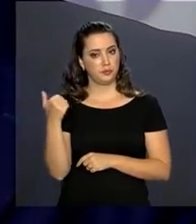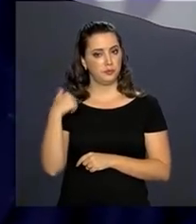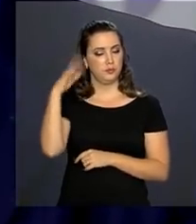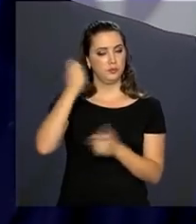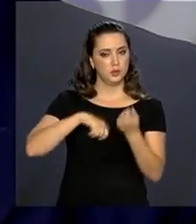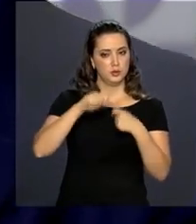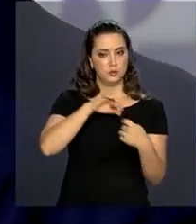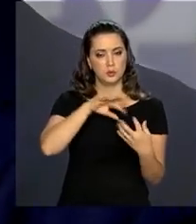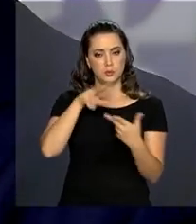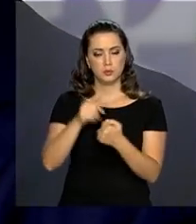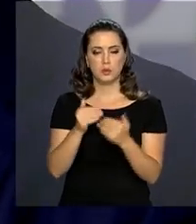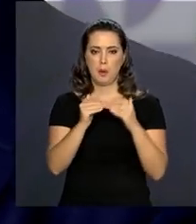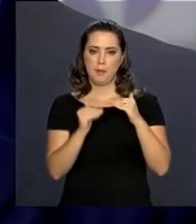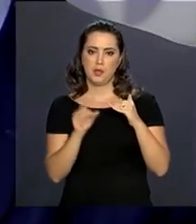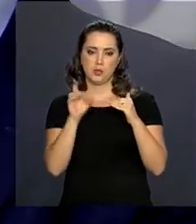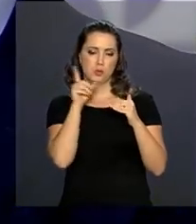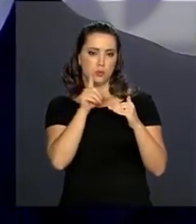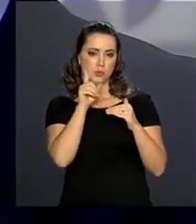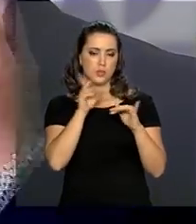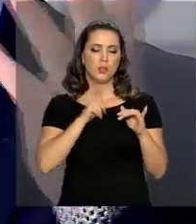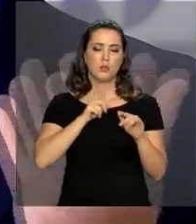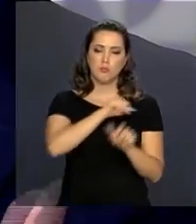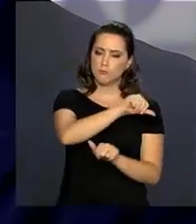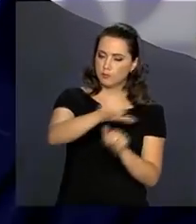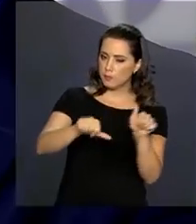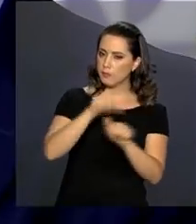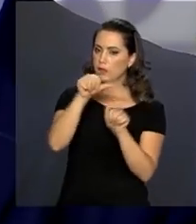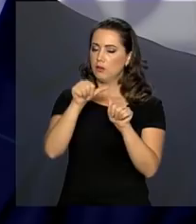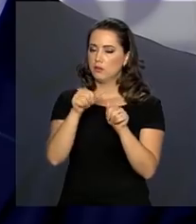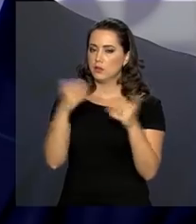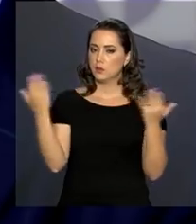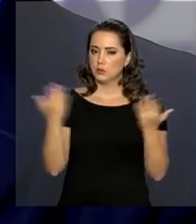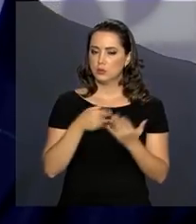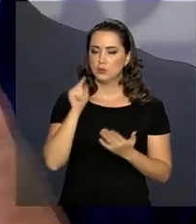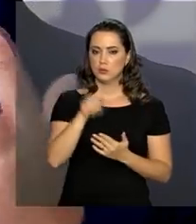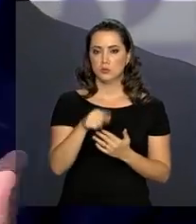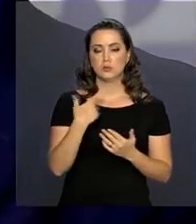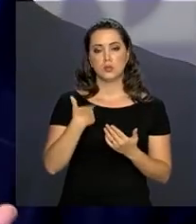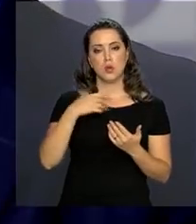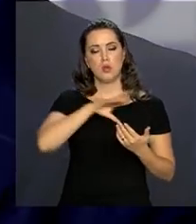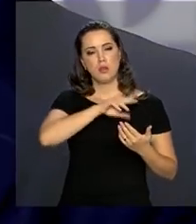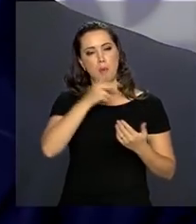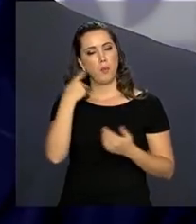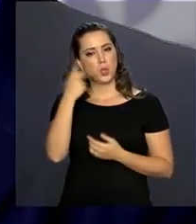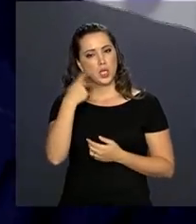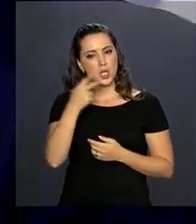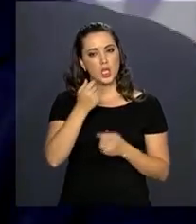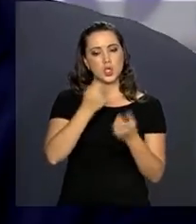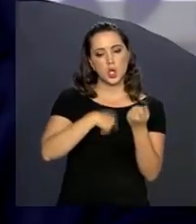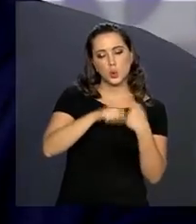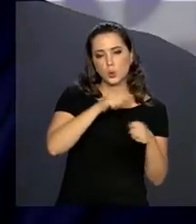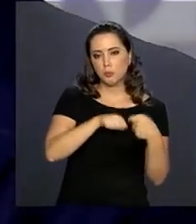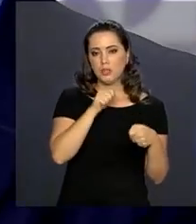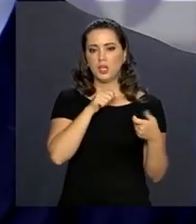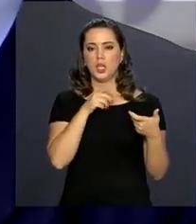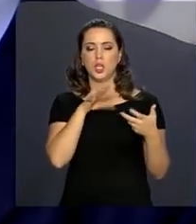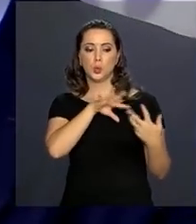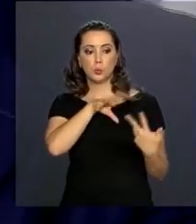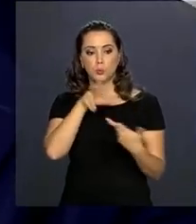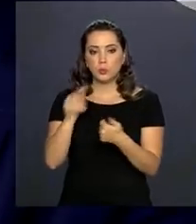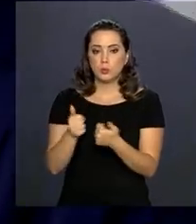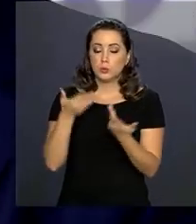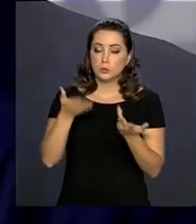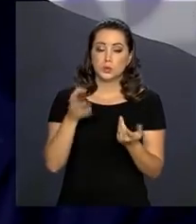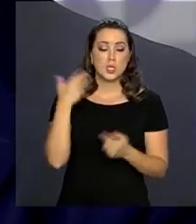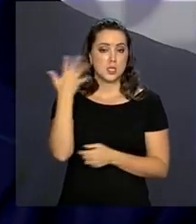mundo atrás apenas dos Estados Unidos. Então houve uma mudança na configuração geopolítica e econômica mundial